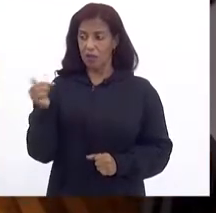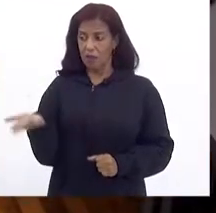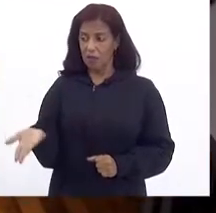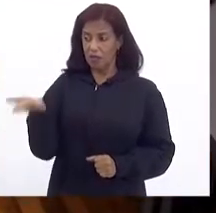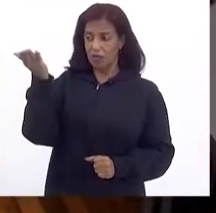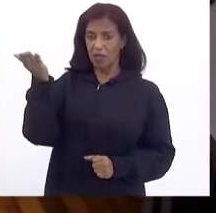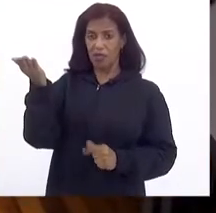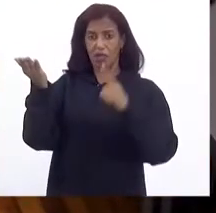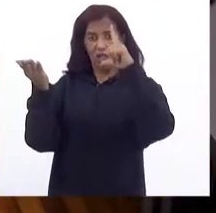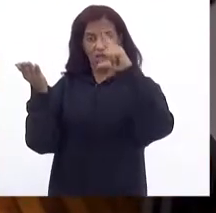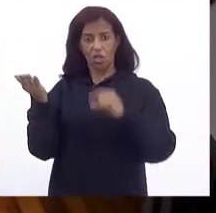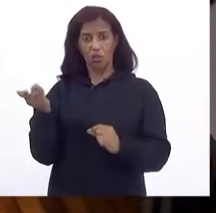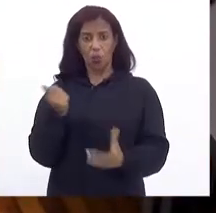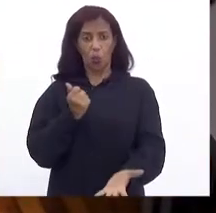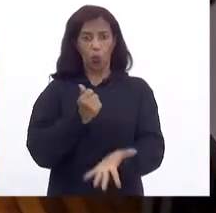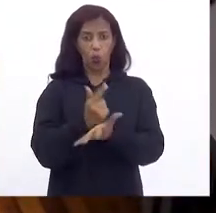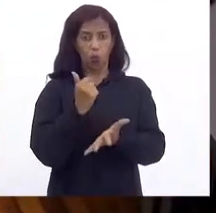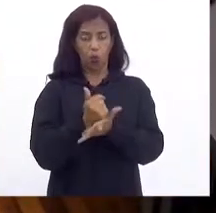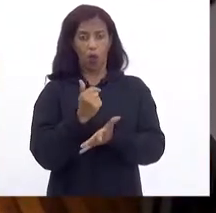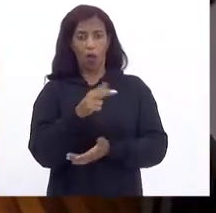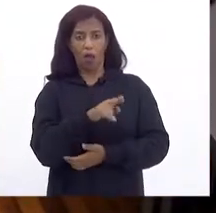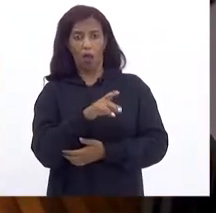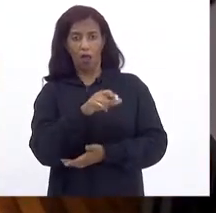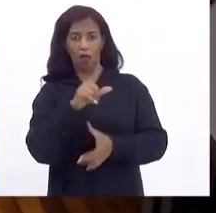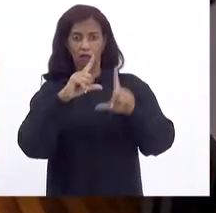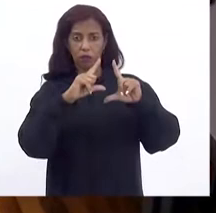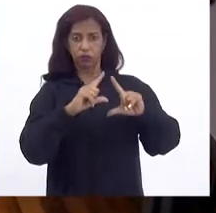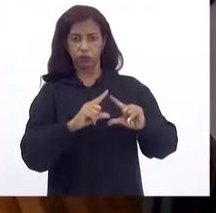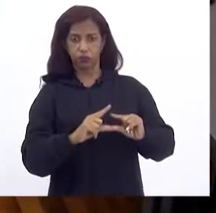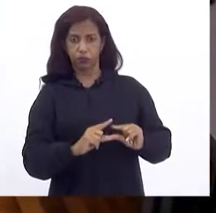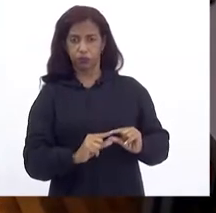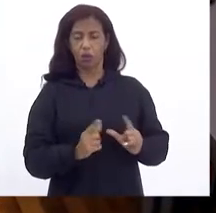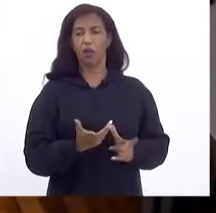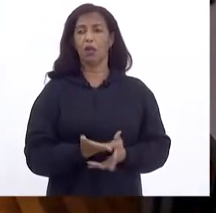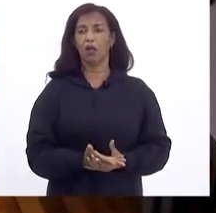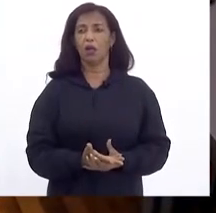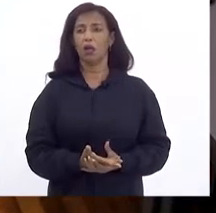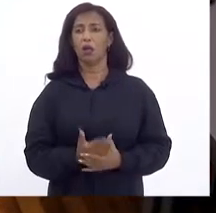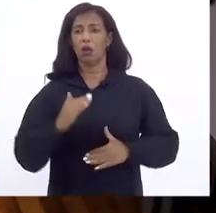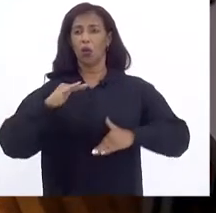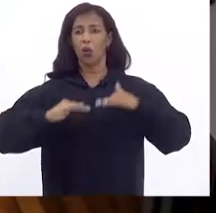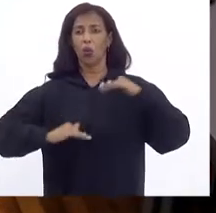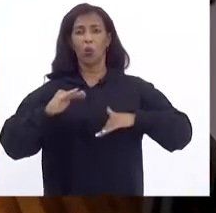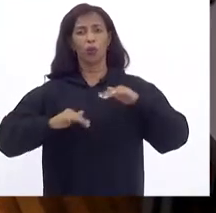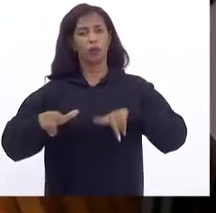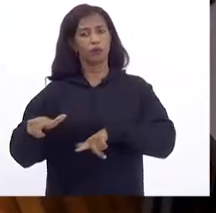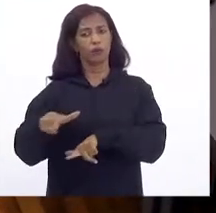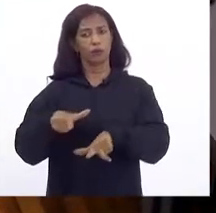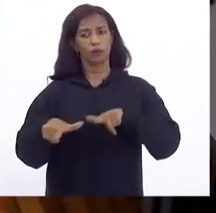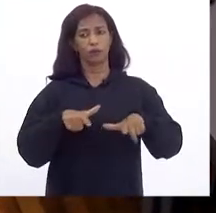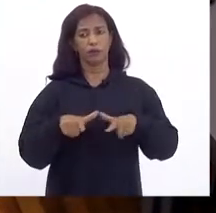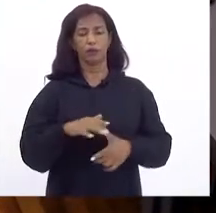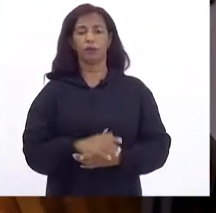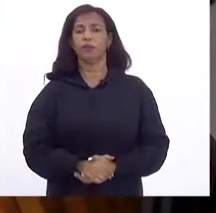Diminui o consumo Diminui a renda Diminui O nível de emprego Bom